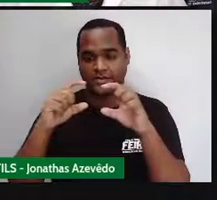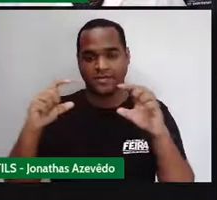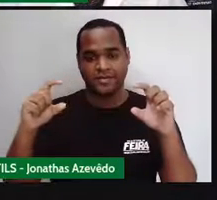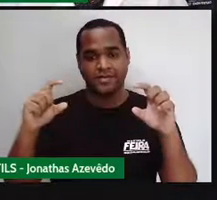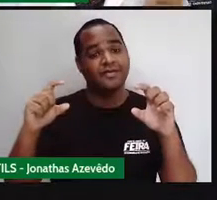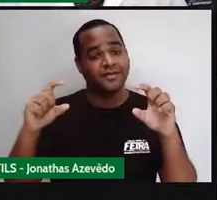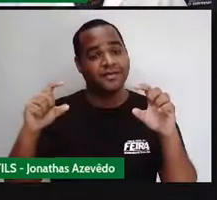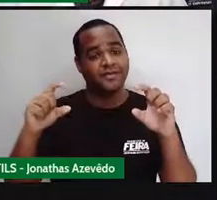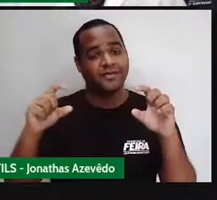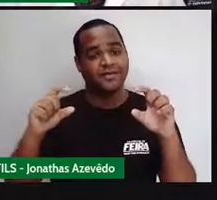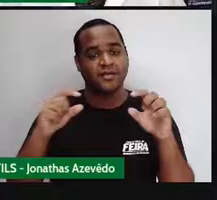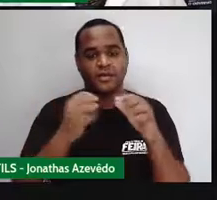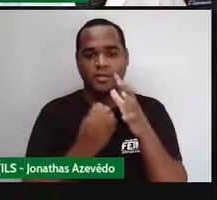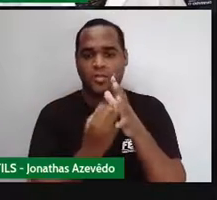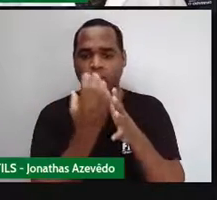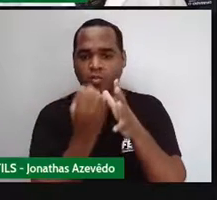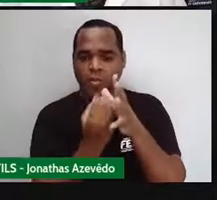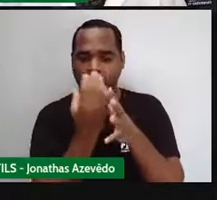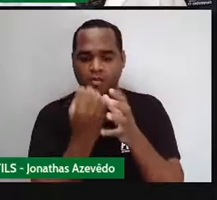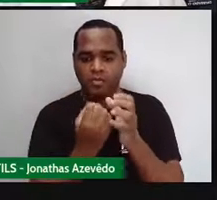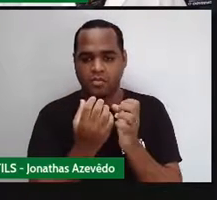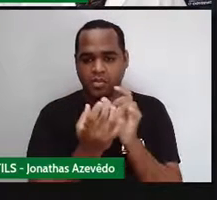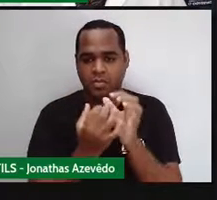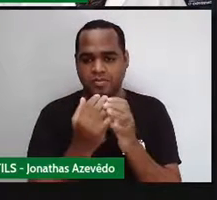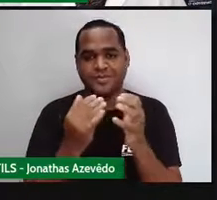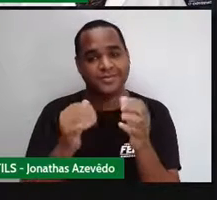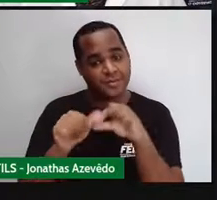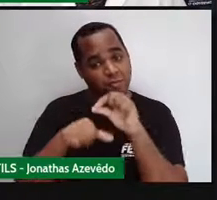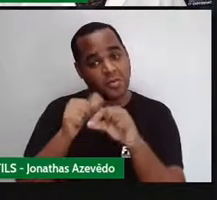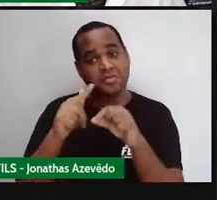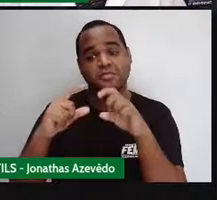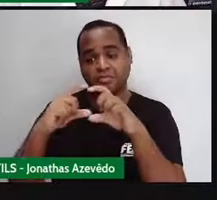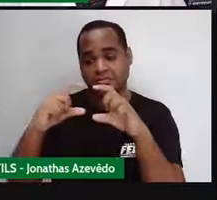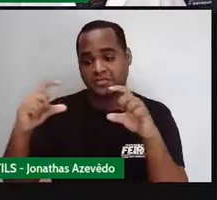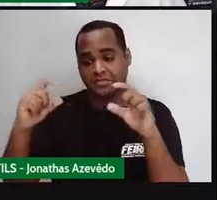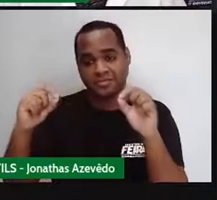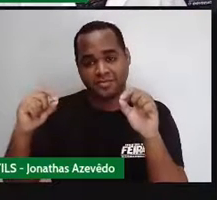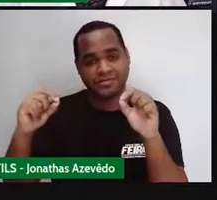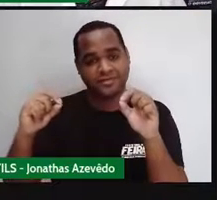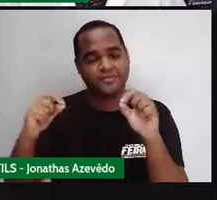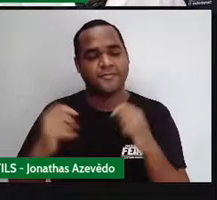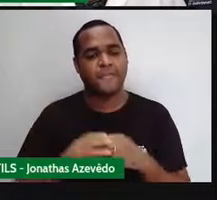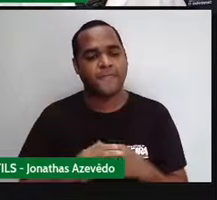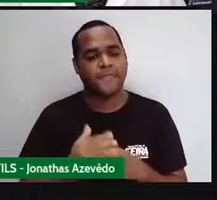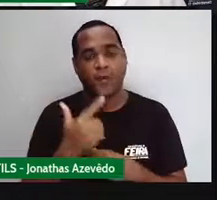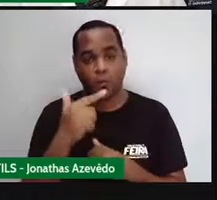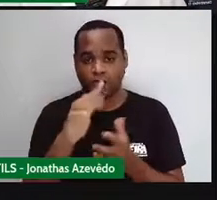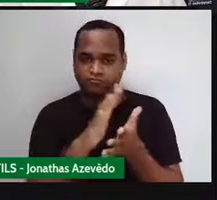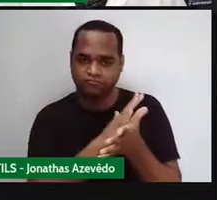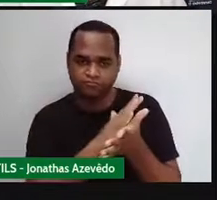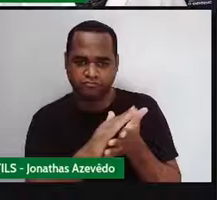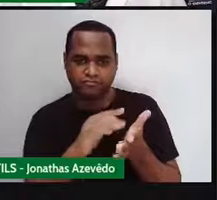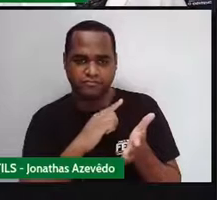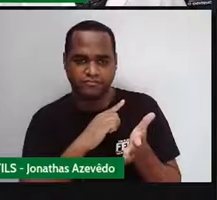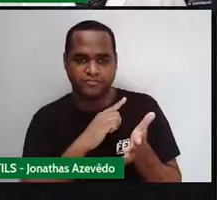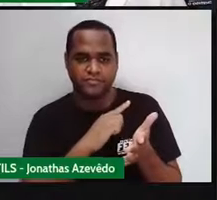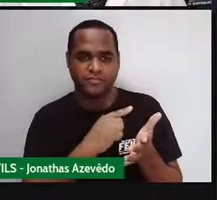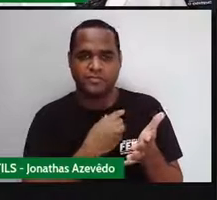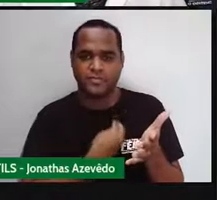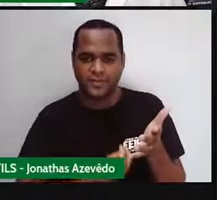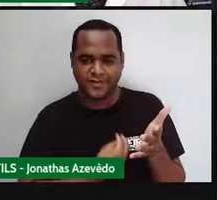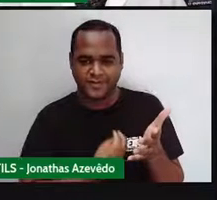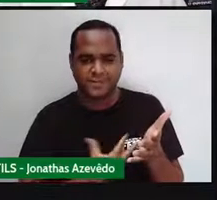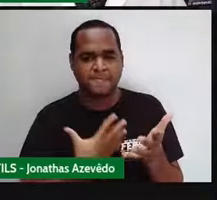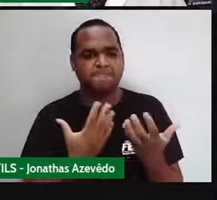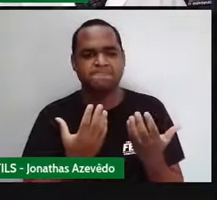losango formaram um retângulo. E essas outras partes aqui vão